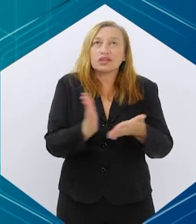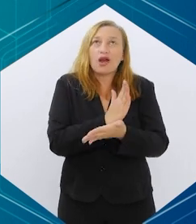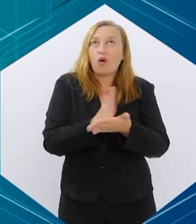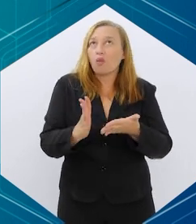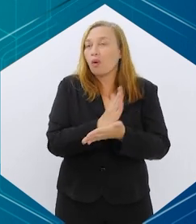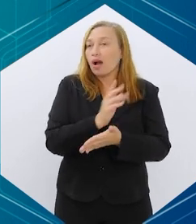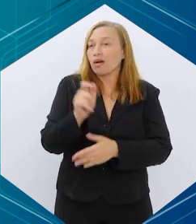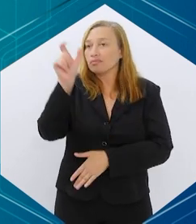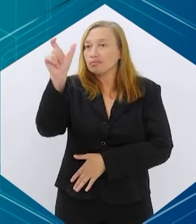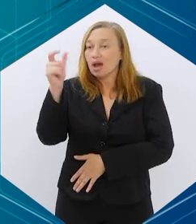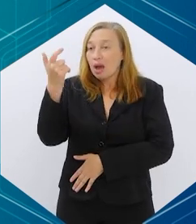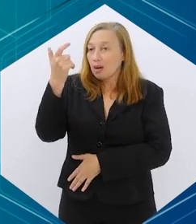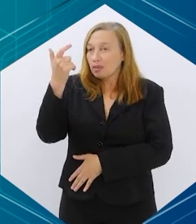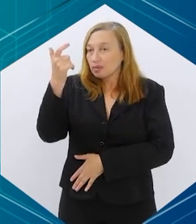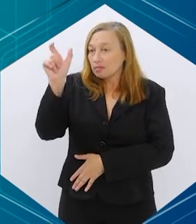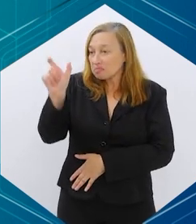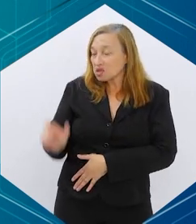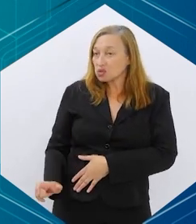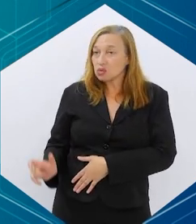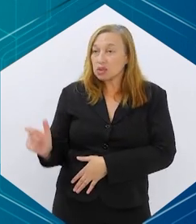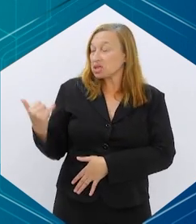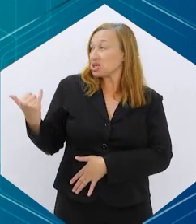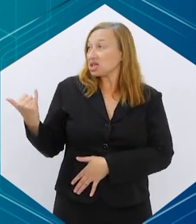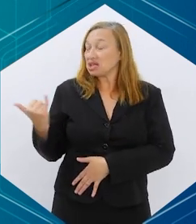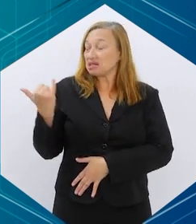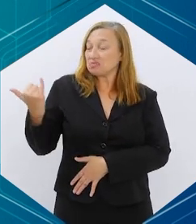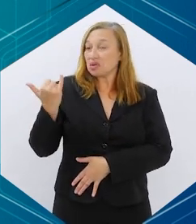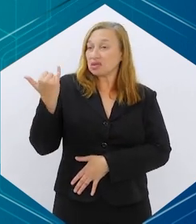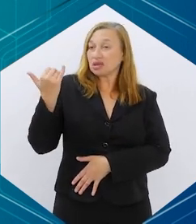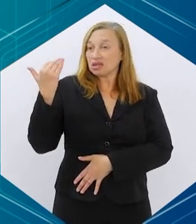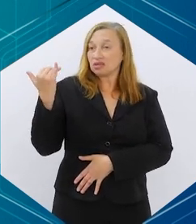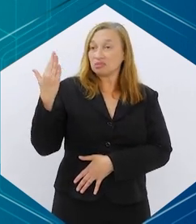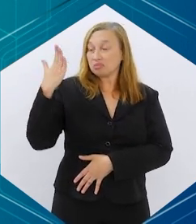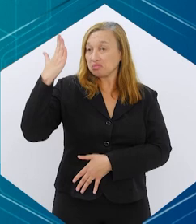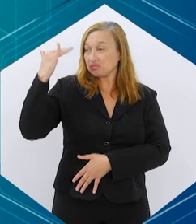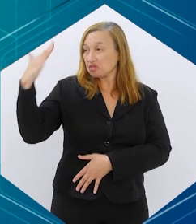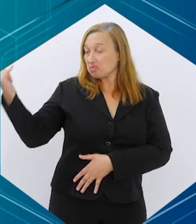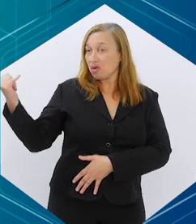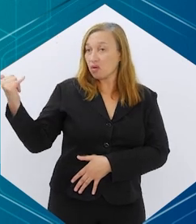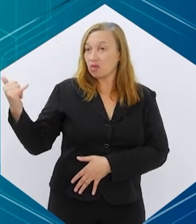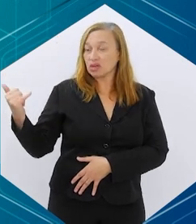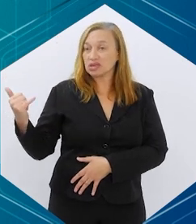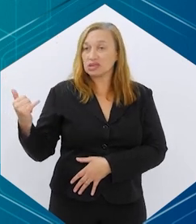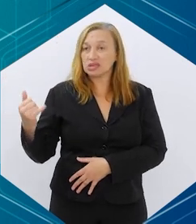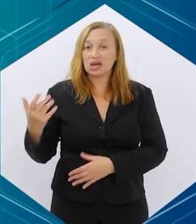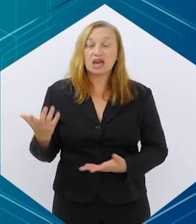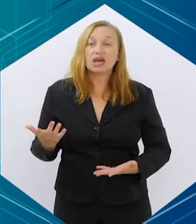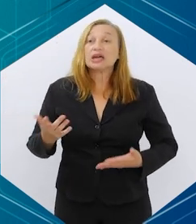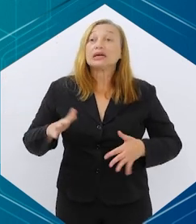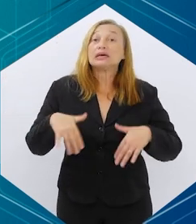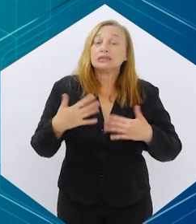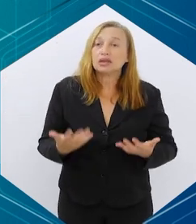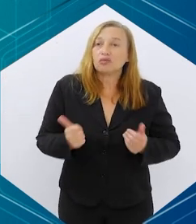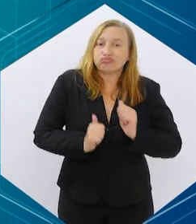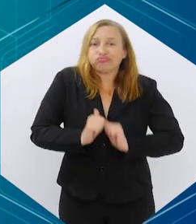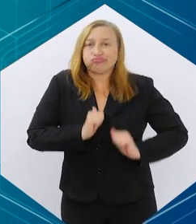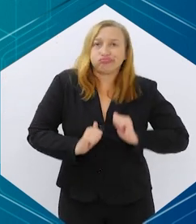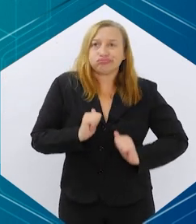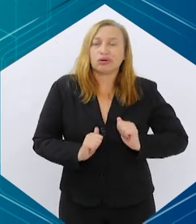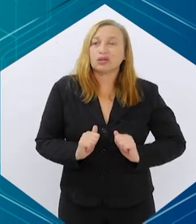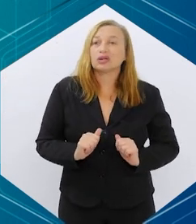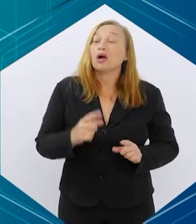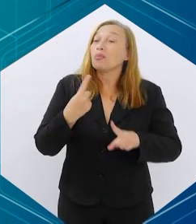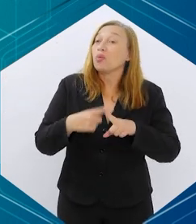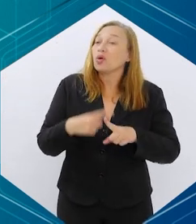celebridade, alguma dieta milagrosa, em alguma medicação milagrosa, isso gera uma frustração, até